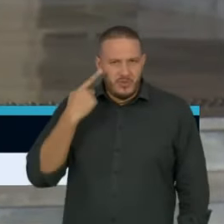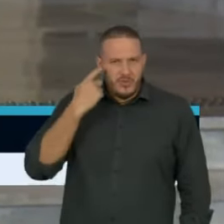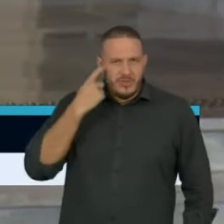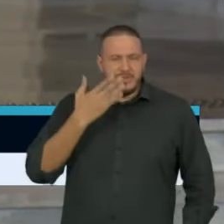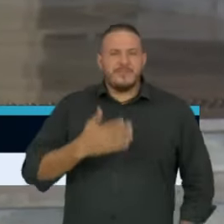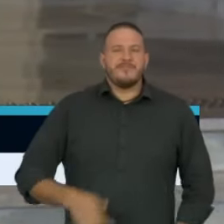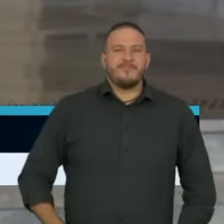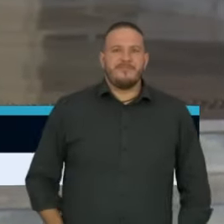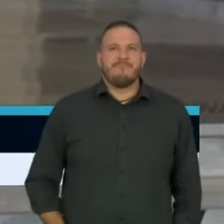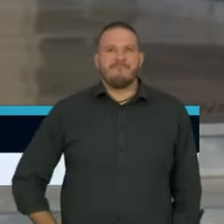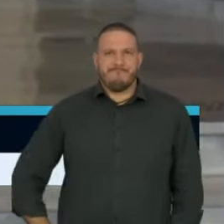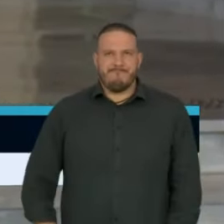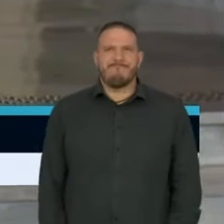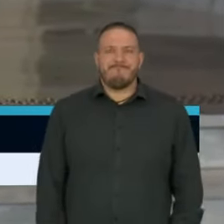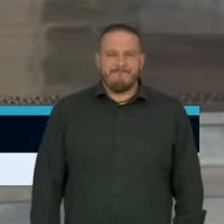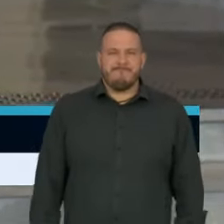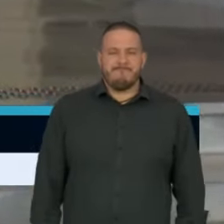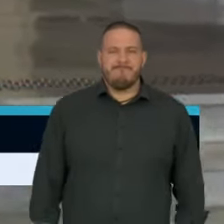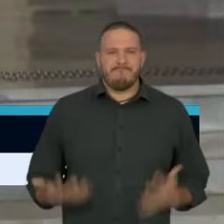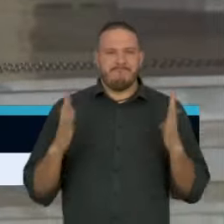Obrigado, David Rippe.